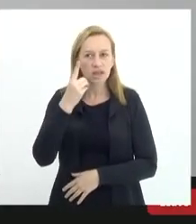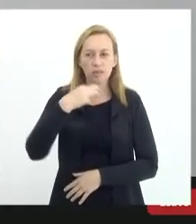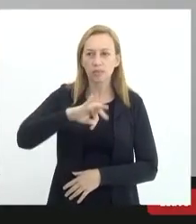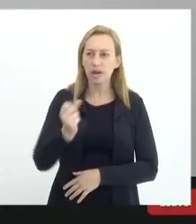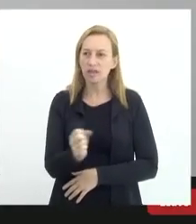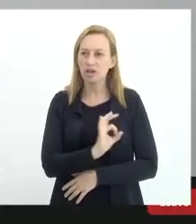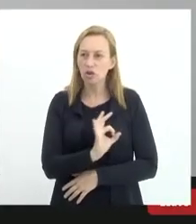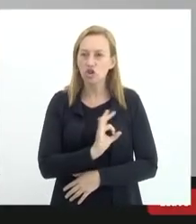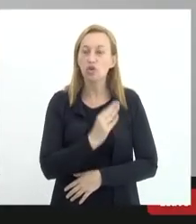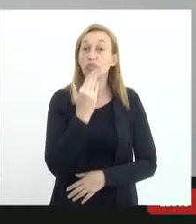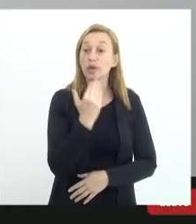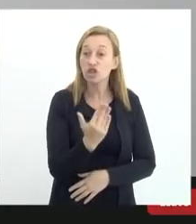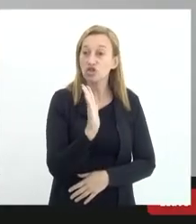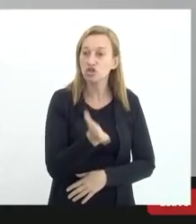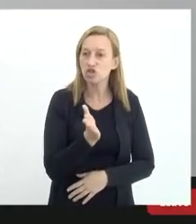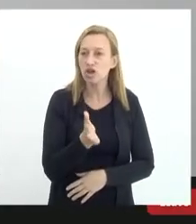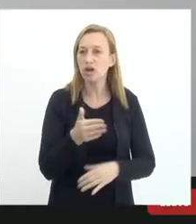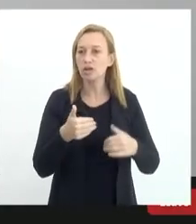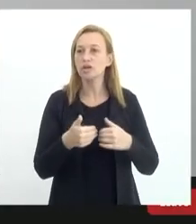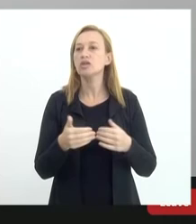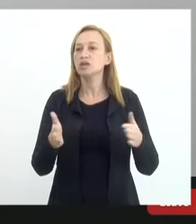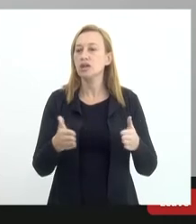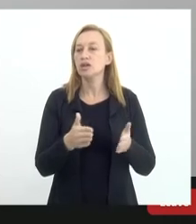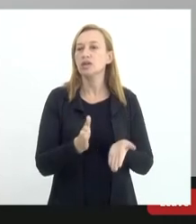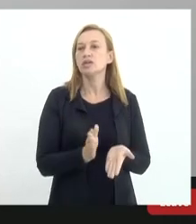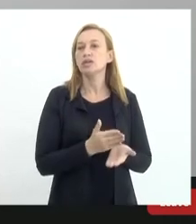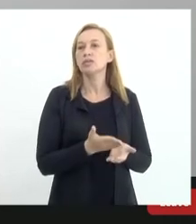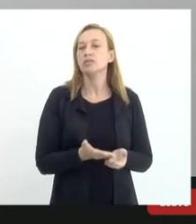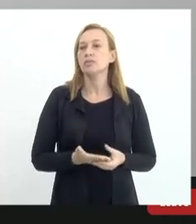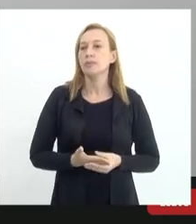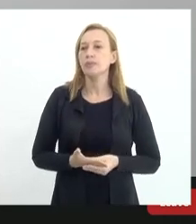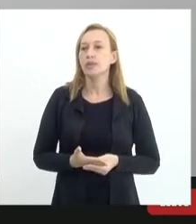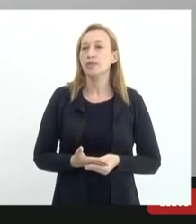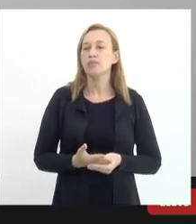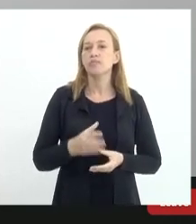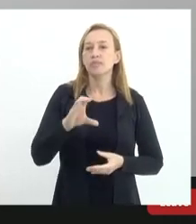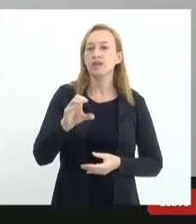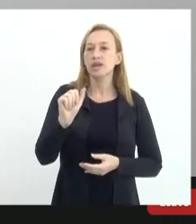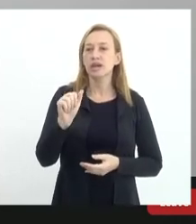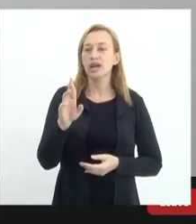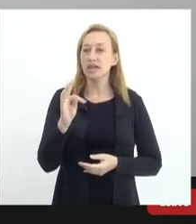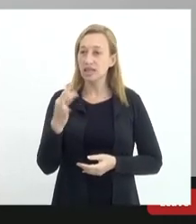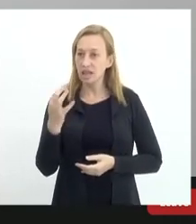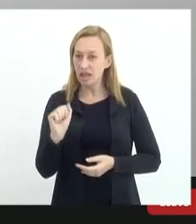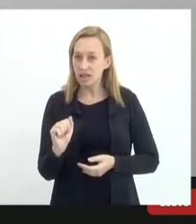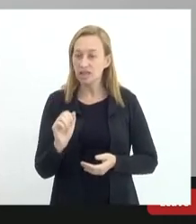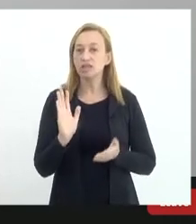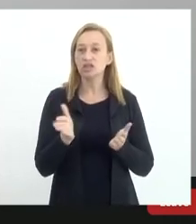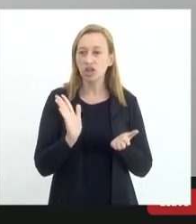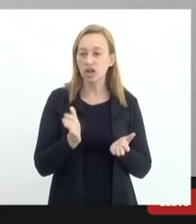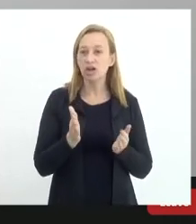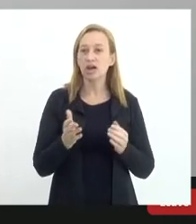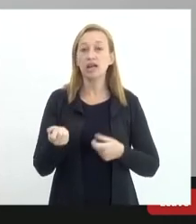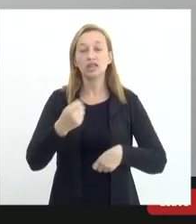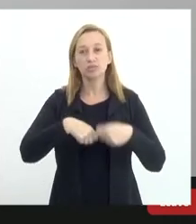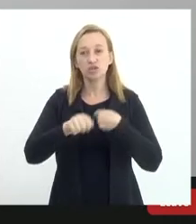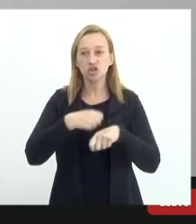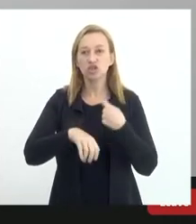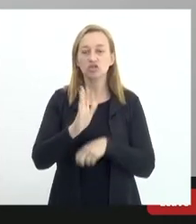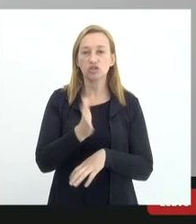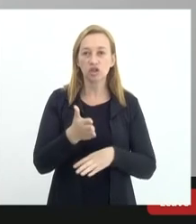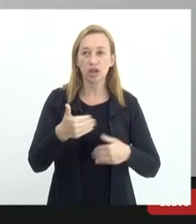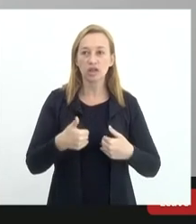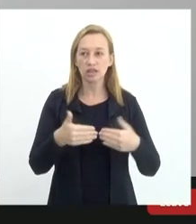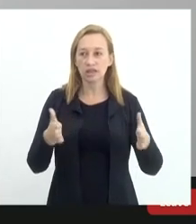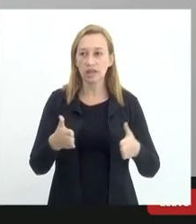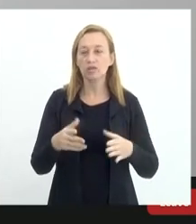um pedido feito um processo aberto na casa em relação são as cartilhas então é um processo administrativo aberto sobre